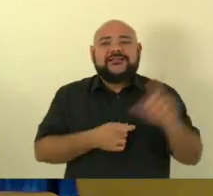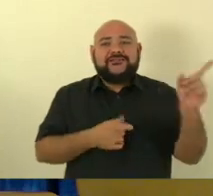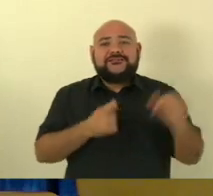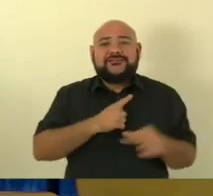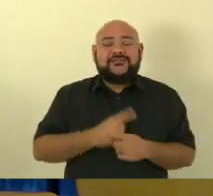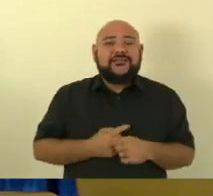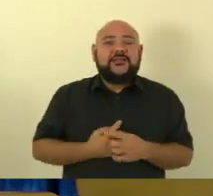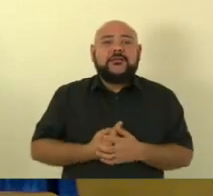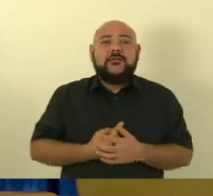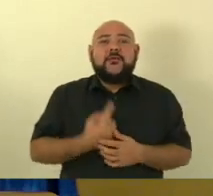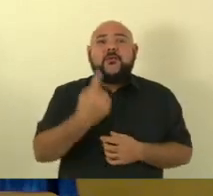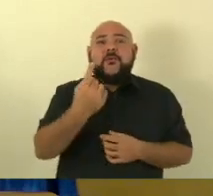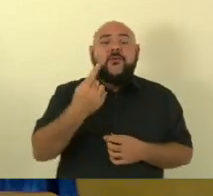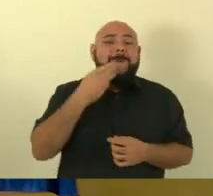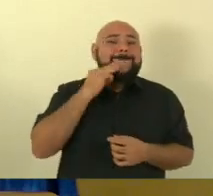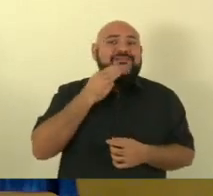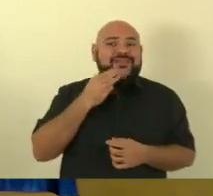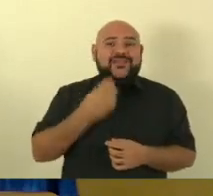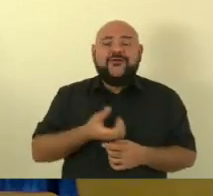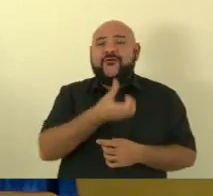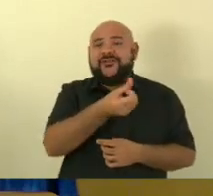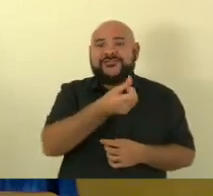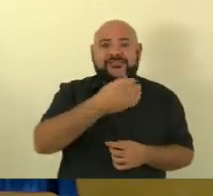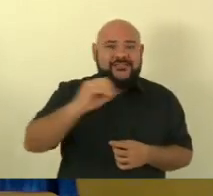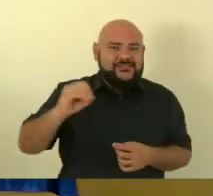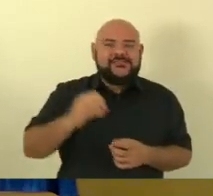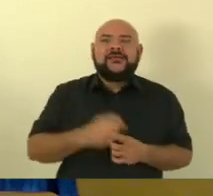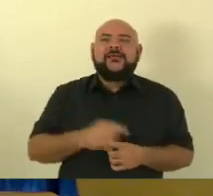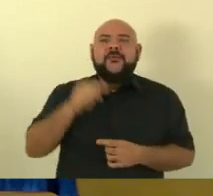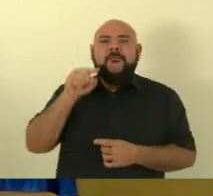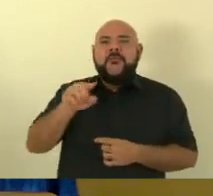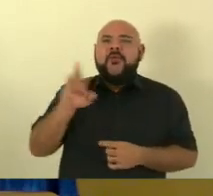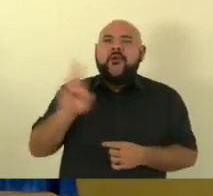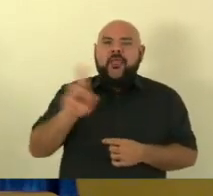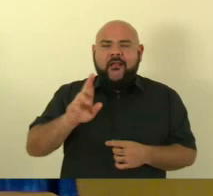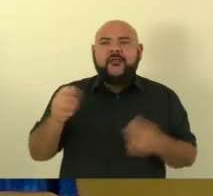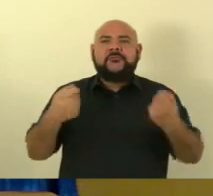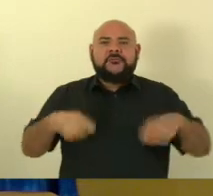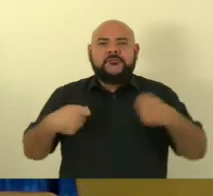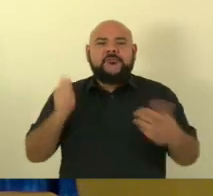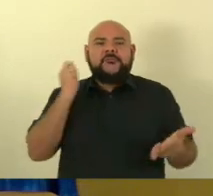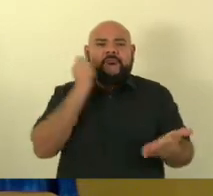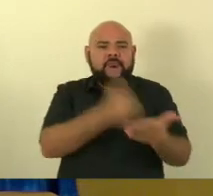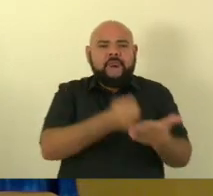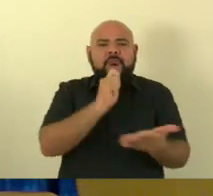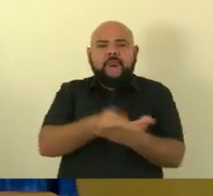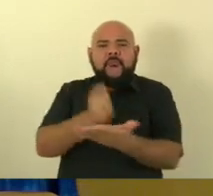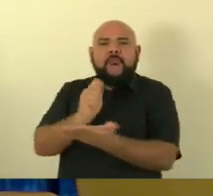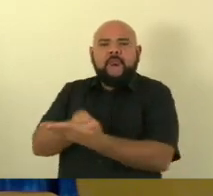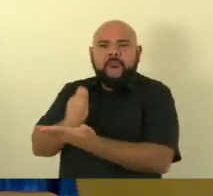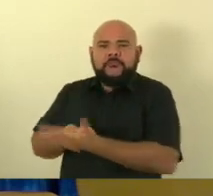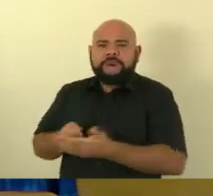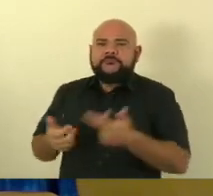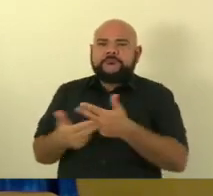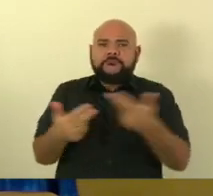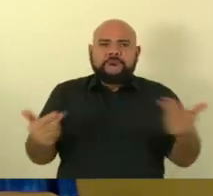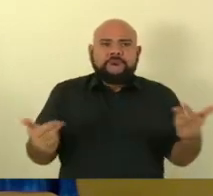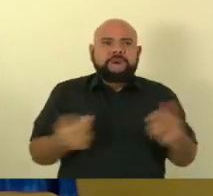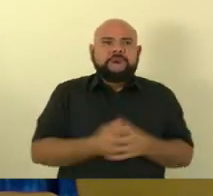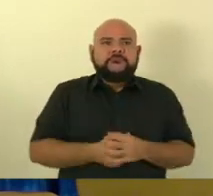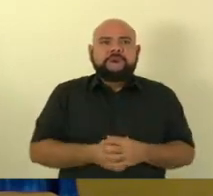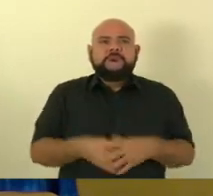seiscentos mil reais e que tem feito inúmeras tentativas para que o